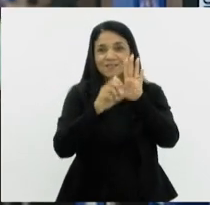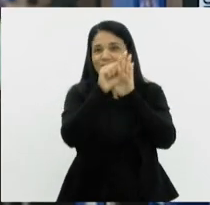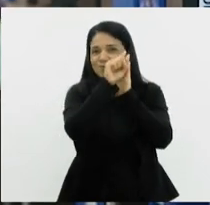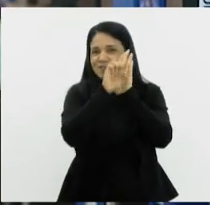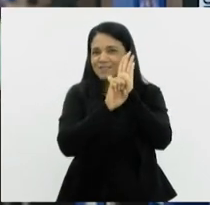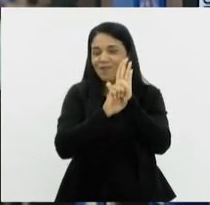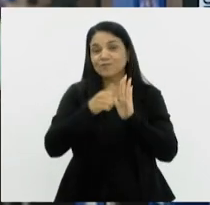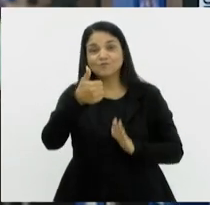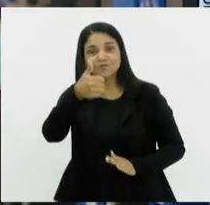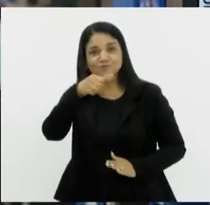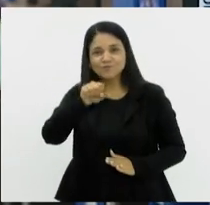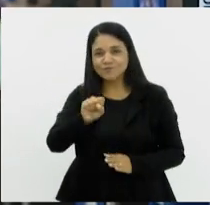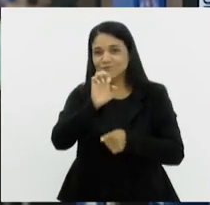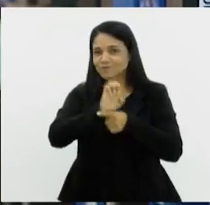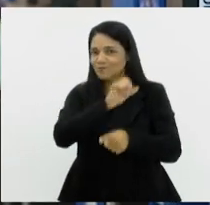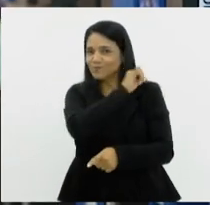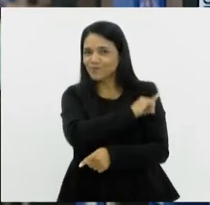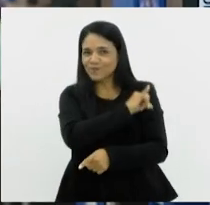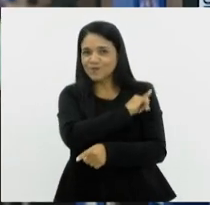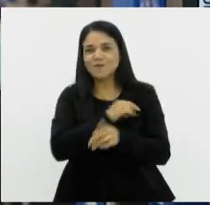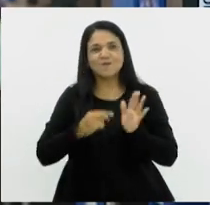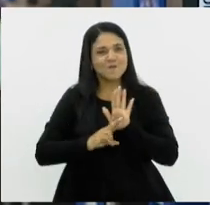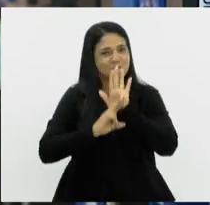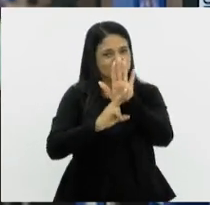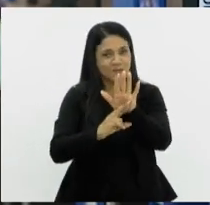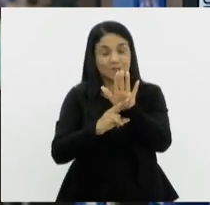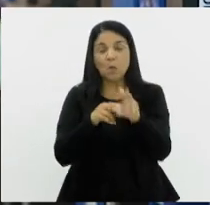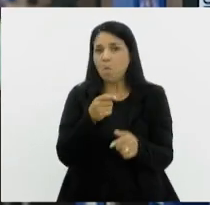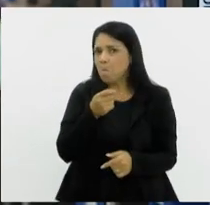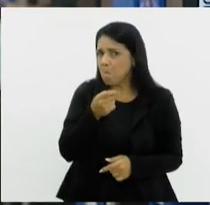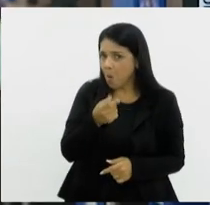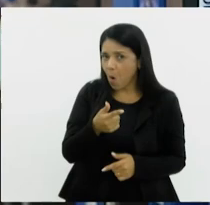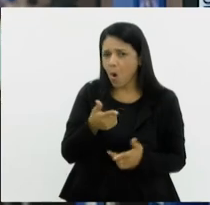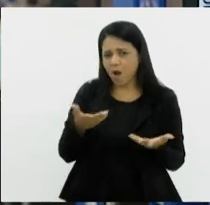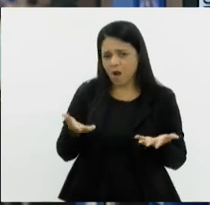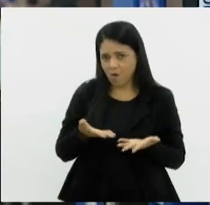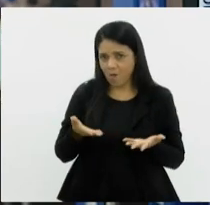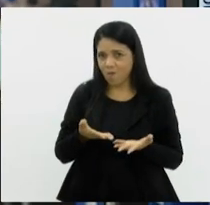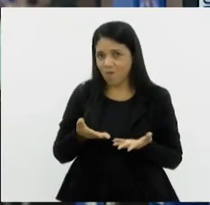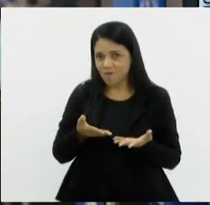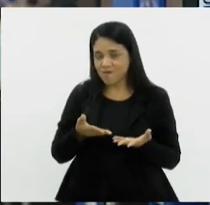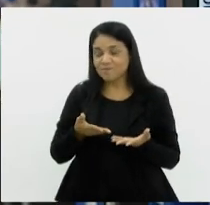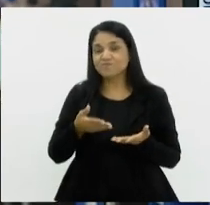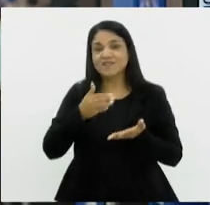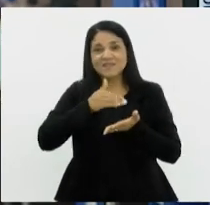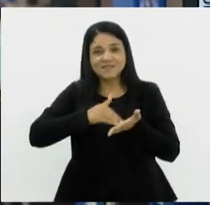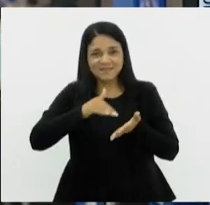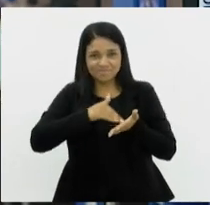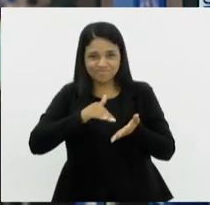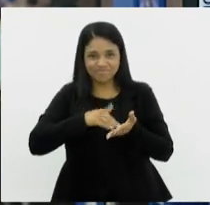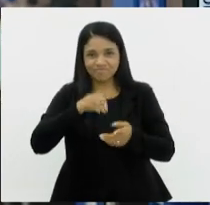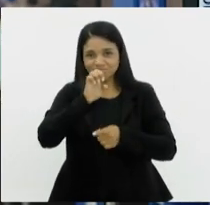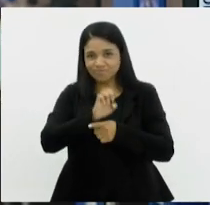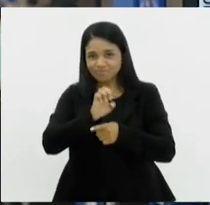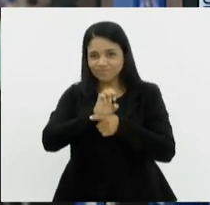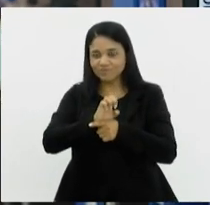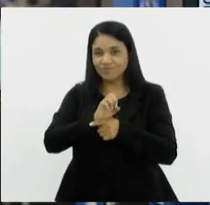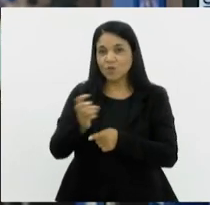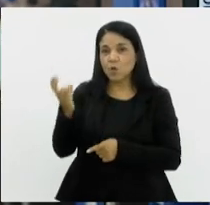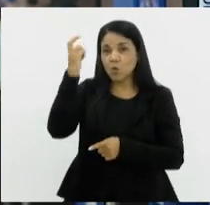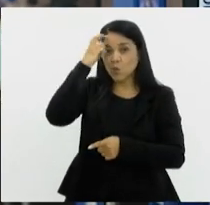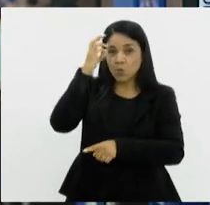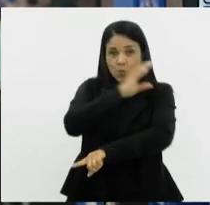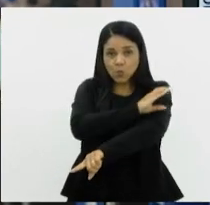XVIII do Rio de Janeiro, que são muito poucas, e a Secretaria de Estado de Cultura e